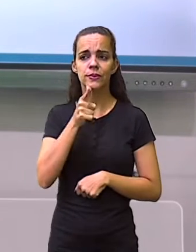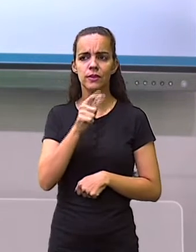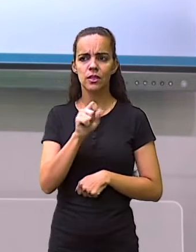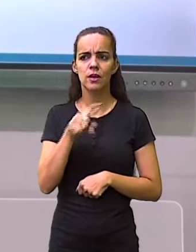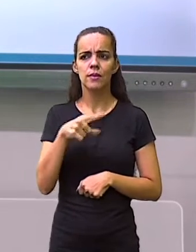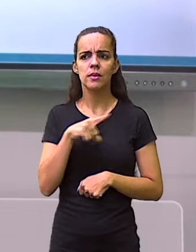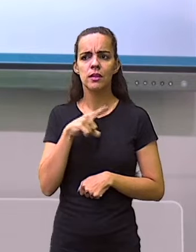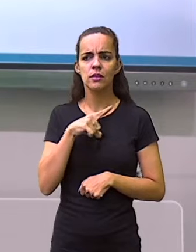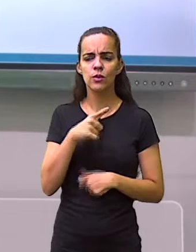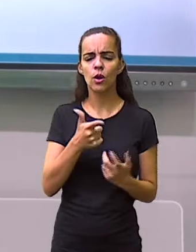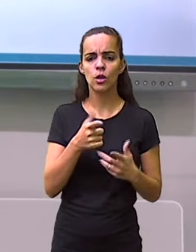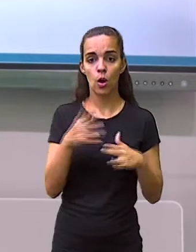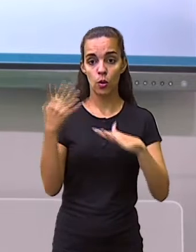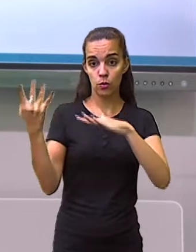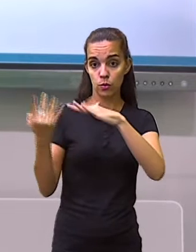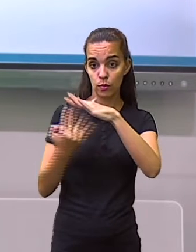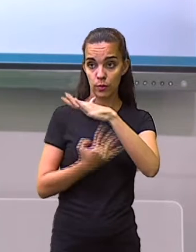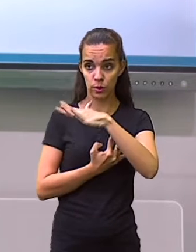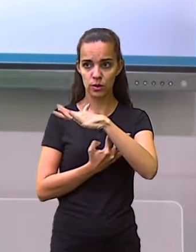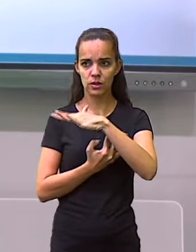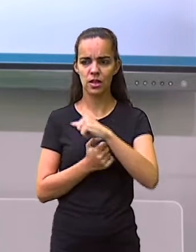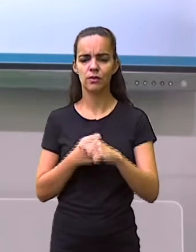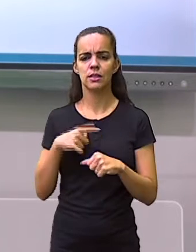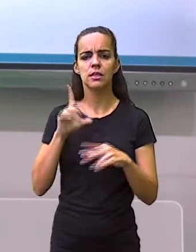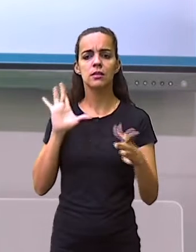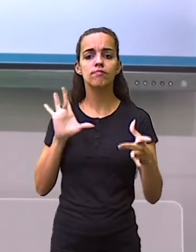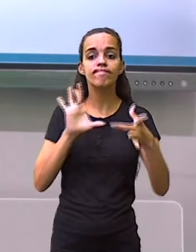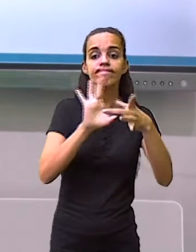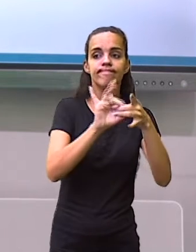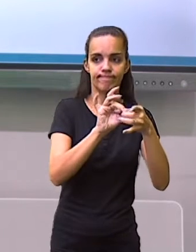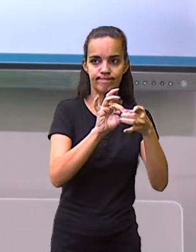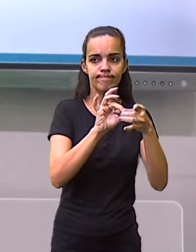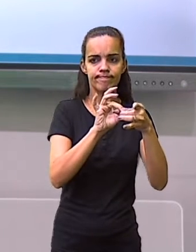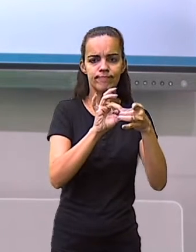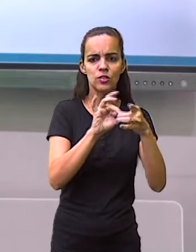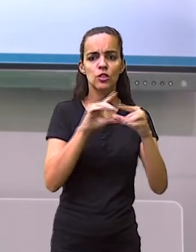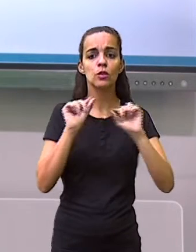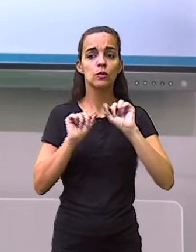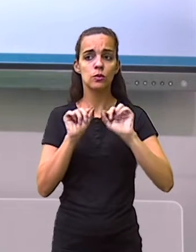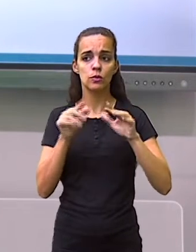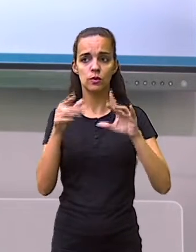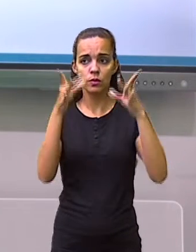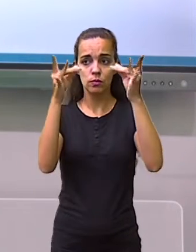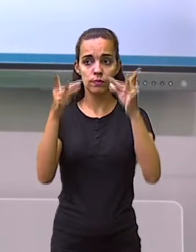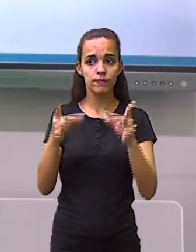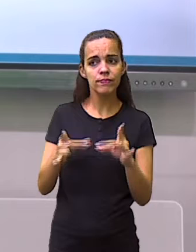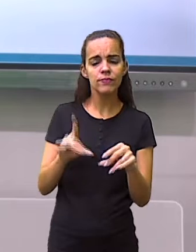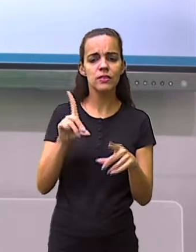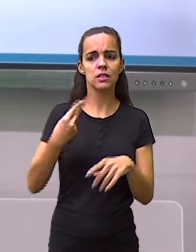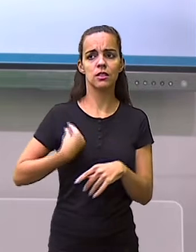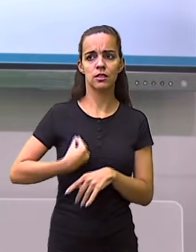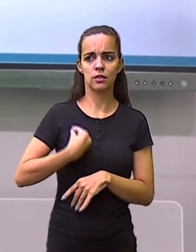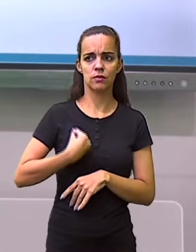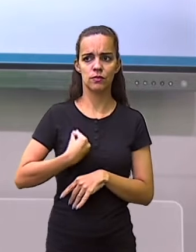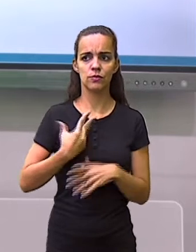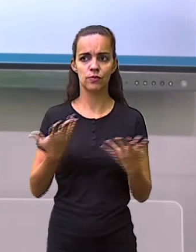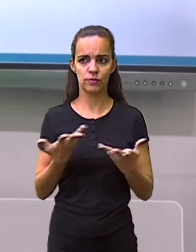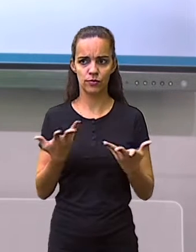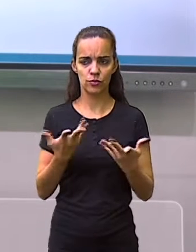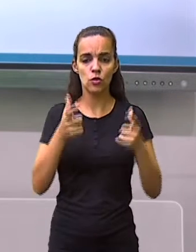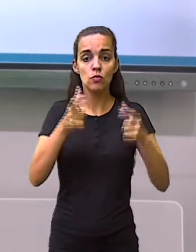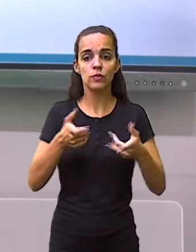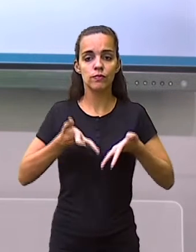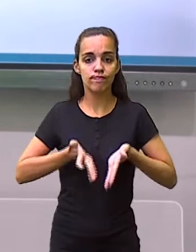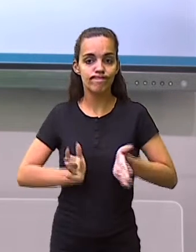fluxos migratórios estão associados aos aspectos vivenciados no local de